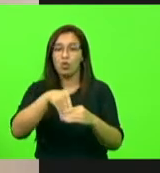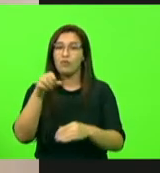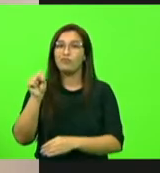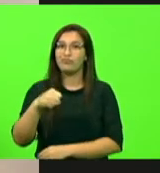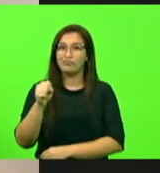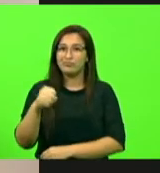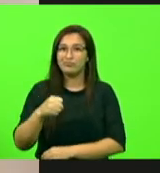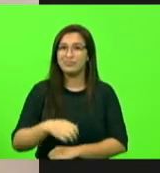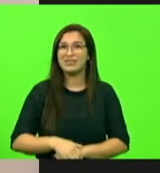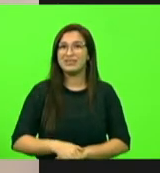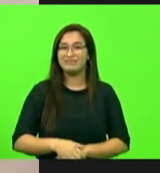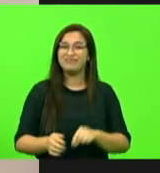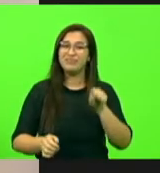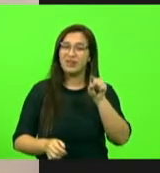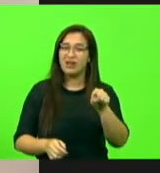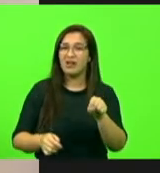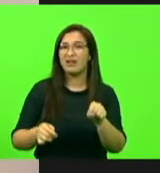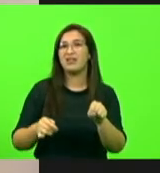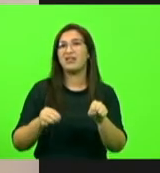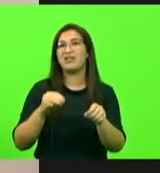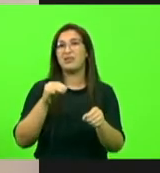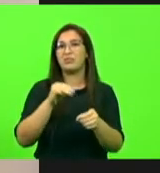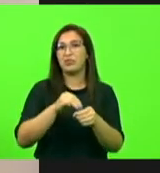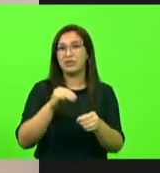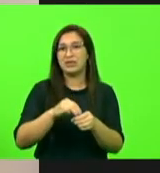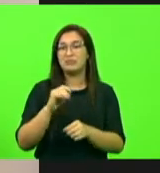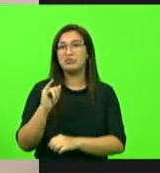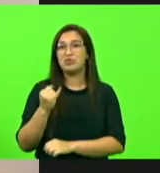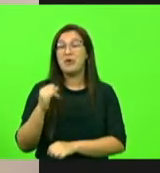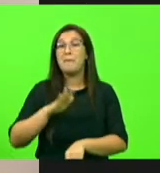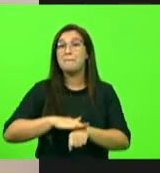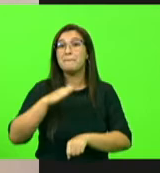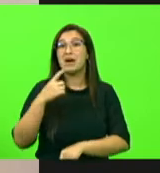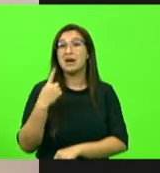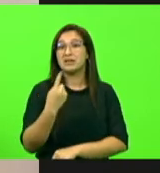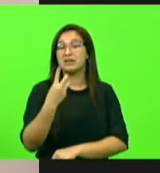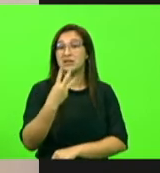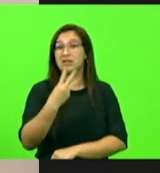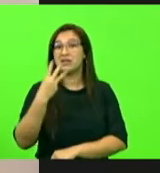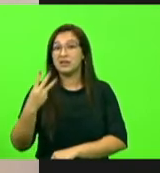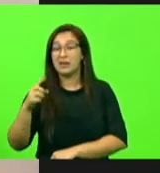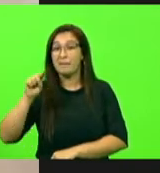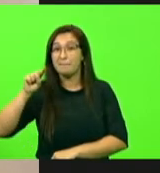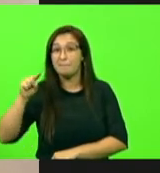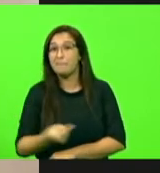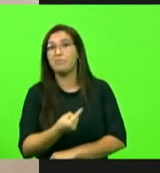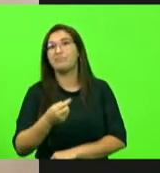conta do Joinvilleense mais de 133 milhões de reais,